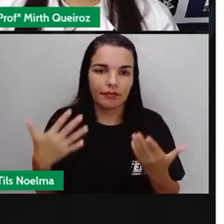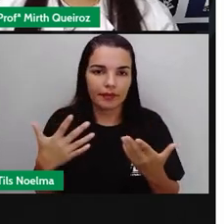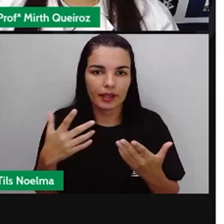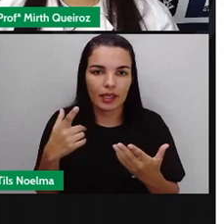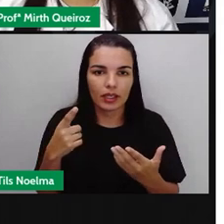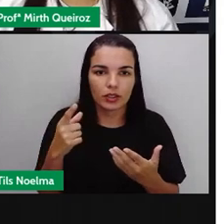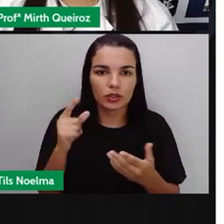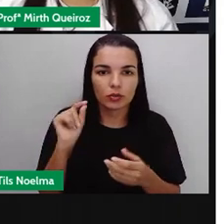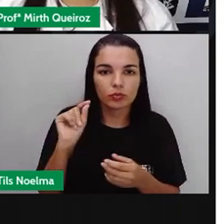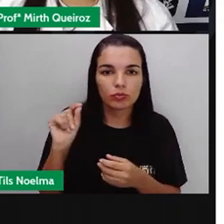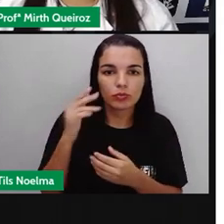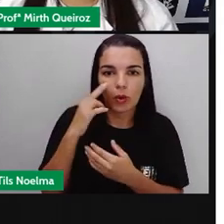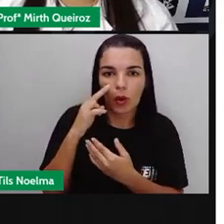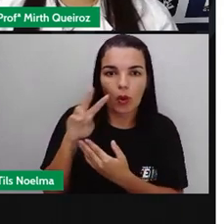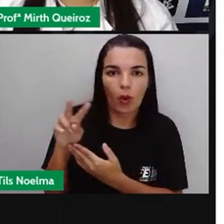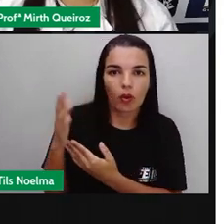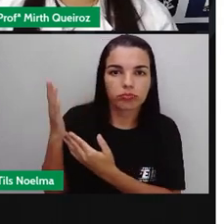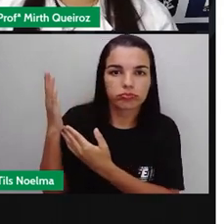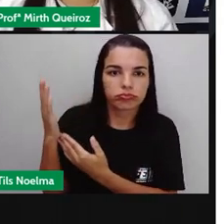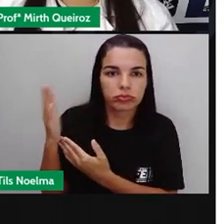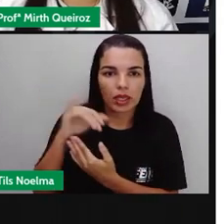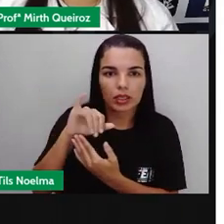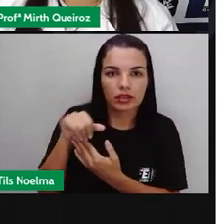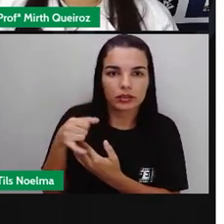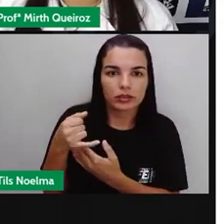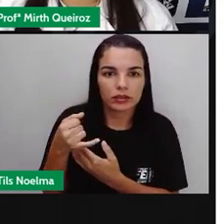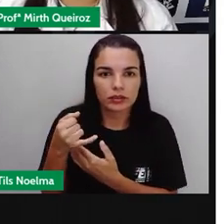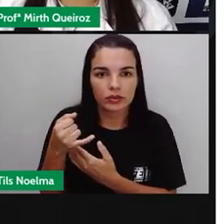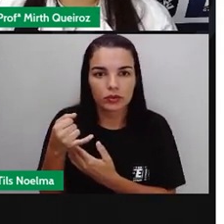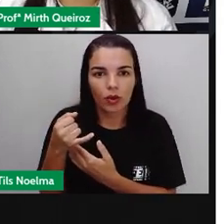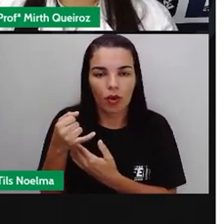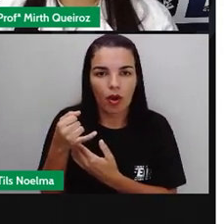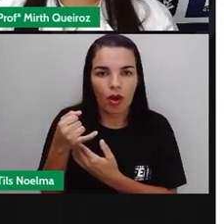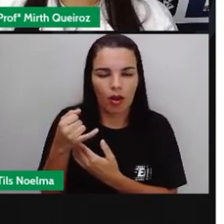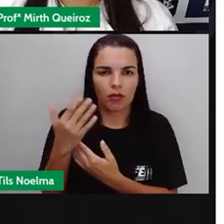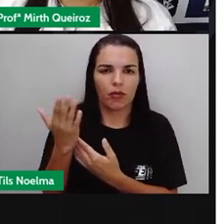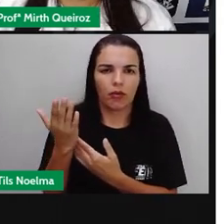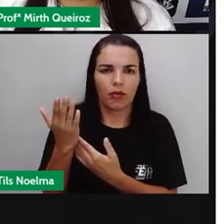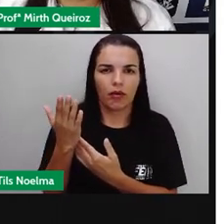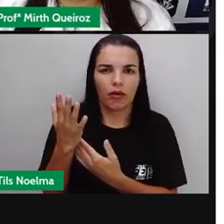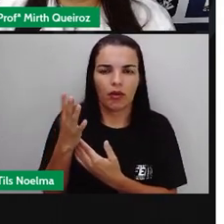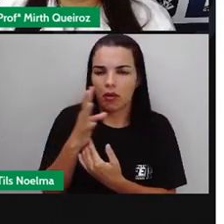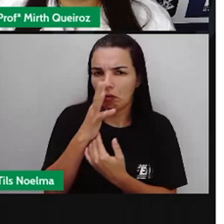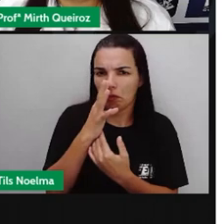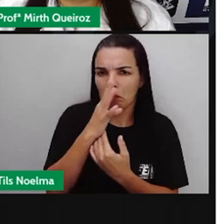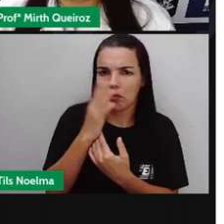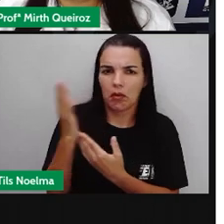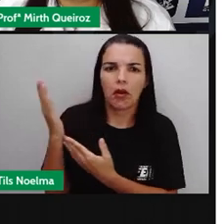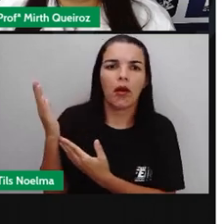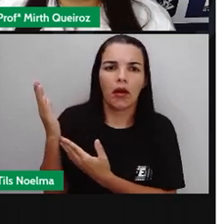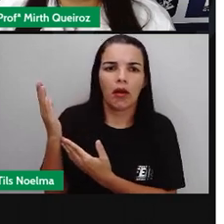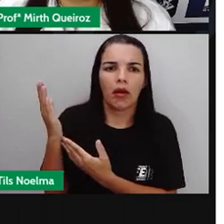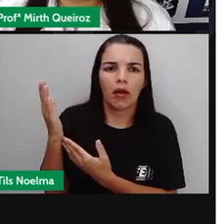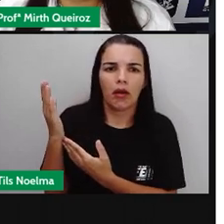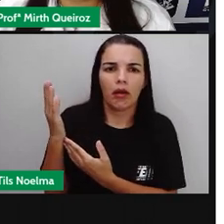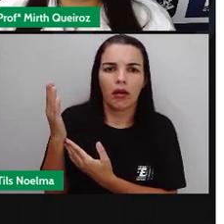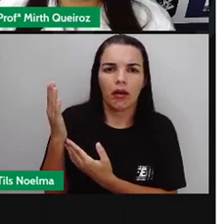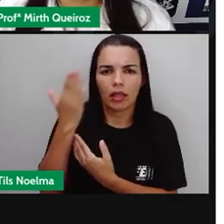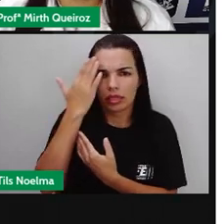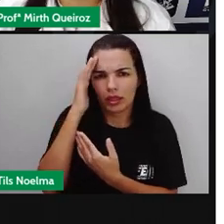João toma banho e a sua mãe, ele quer o banho frio. Vocês conseguem entender alguma coisa?